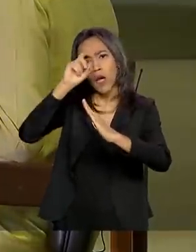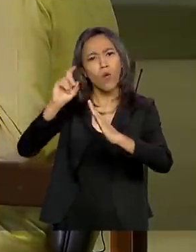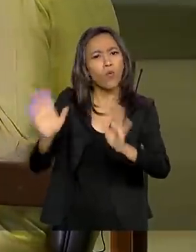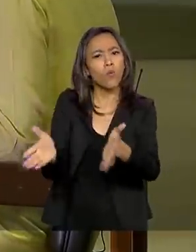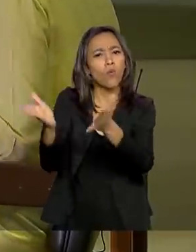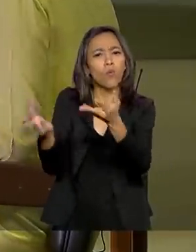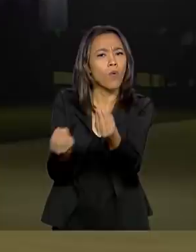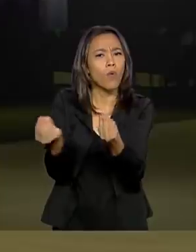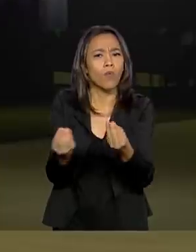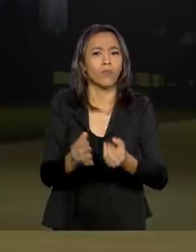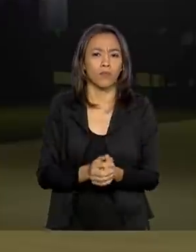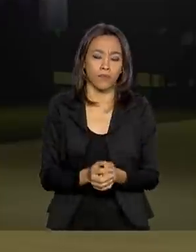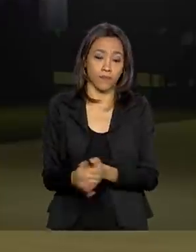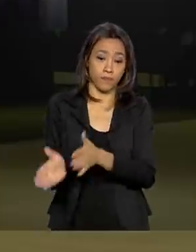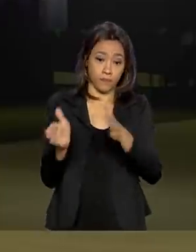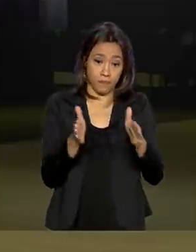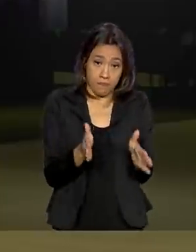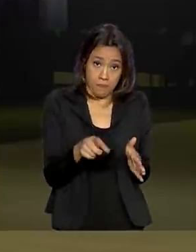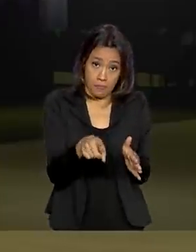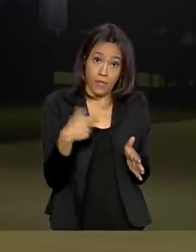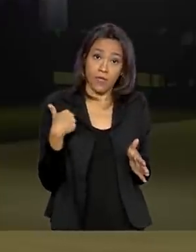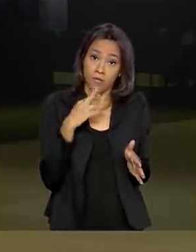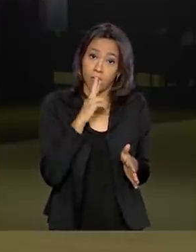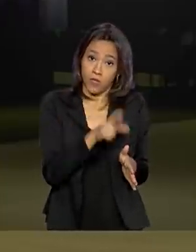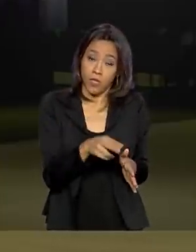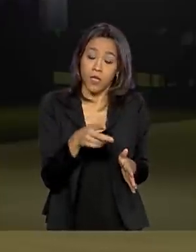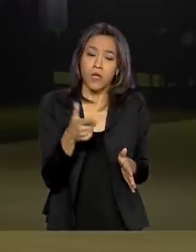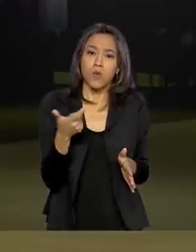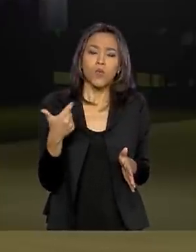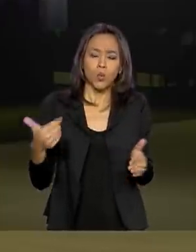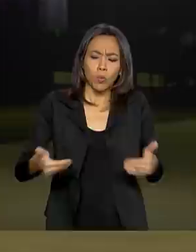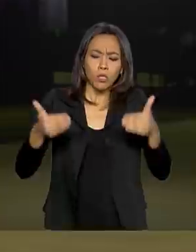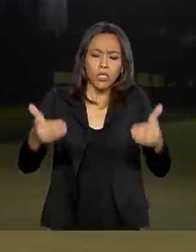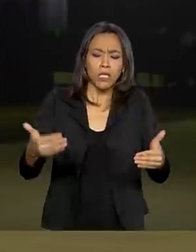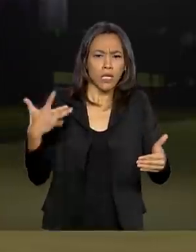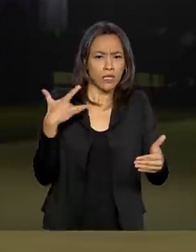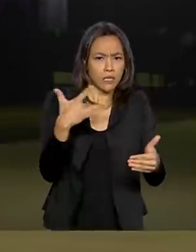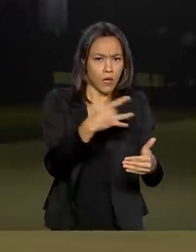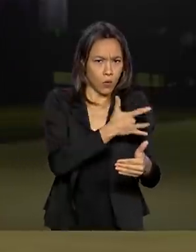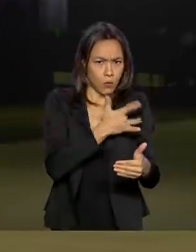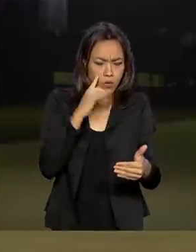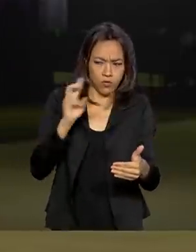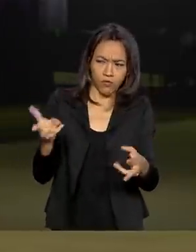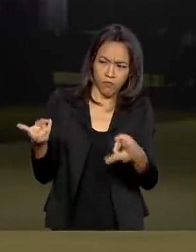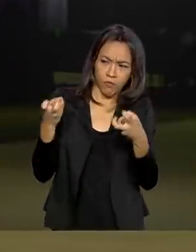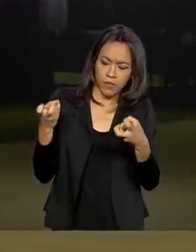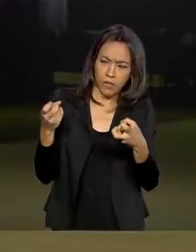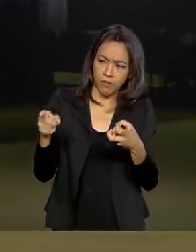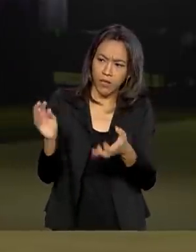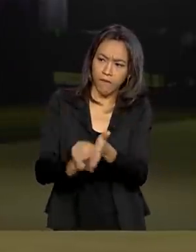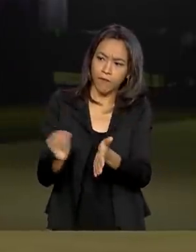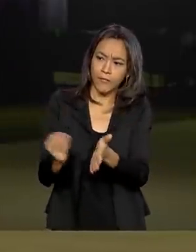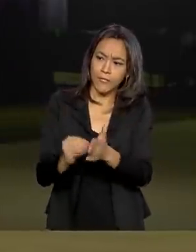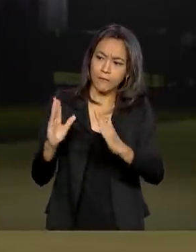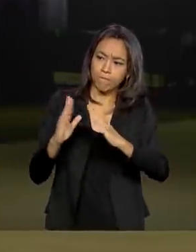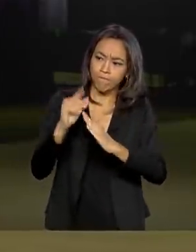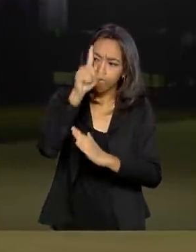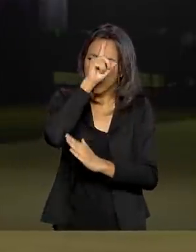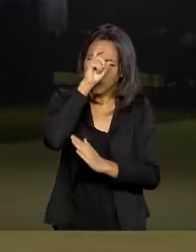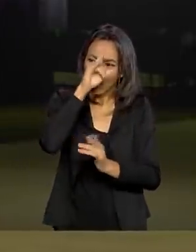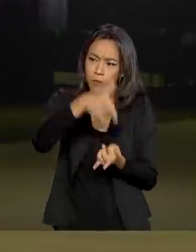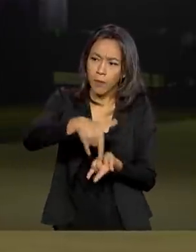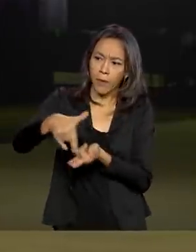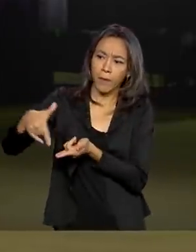Bom, a partir do momento que o Ministério da Saúde detecta um problema de disponibilidade de leitos, né, e verifica que a